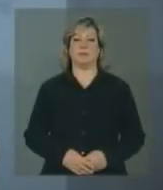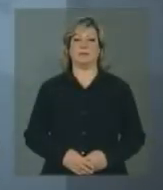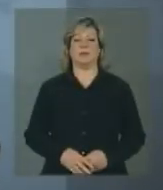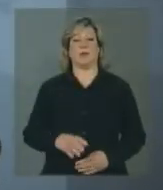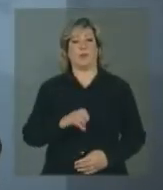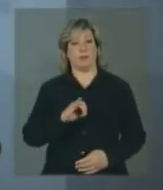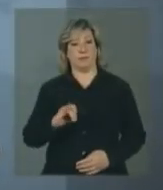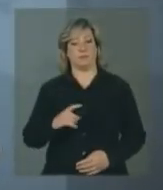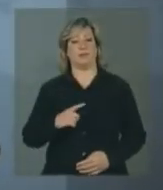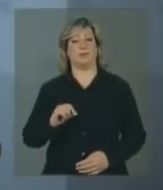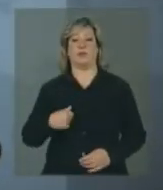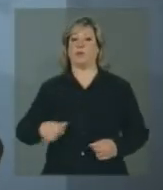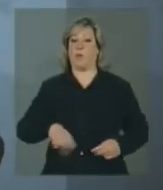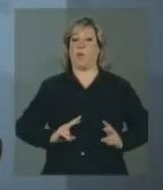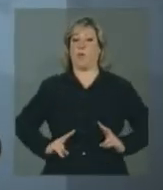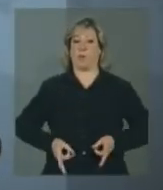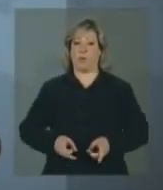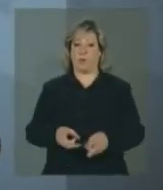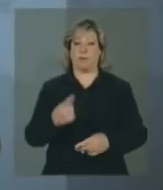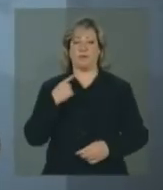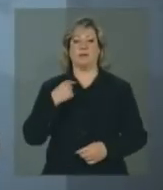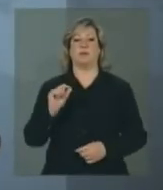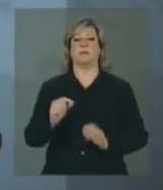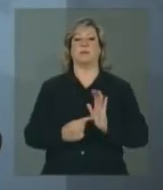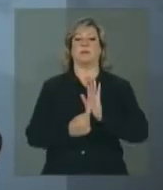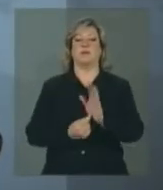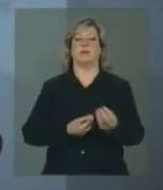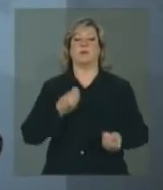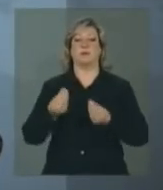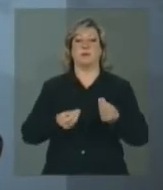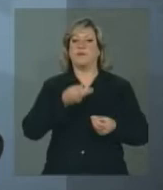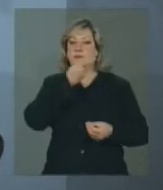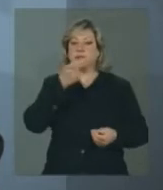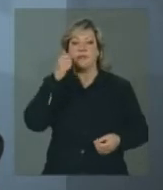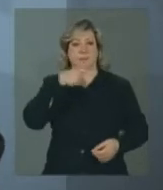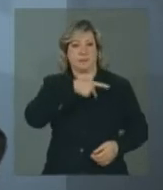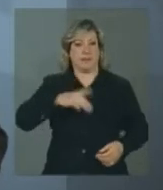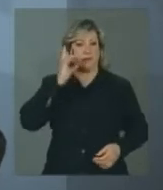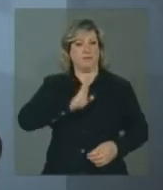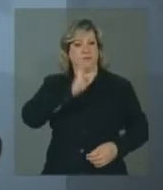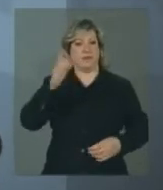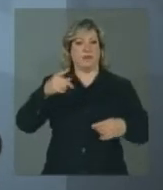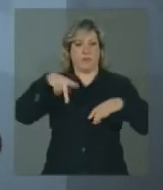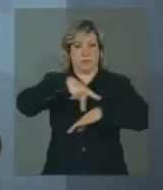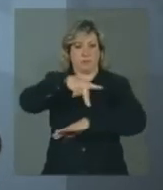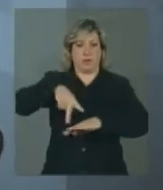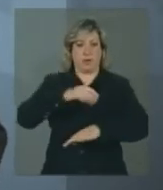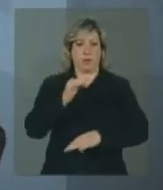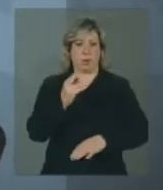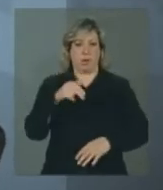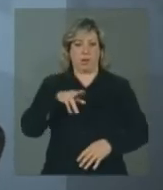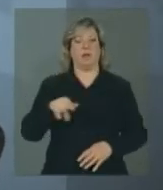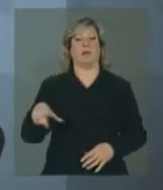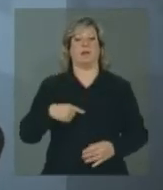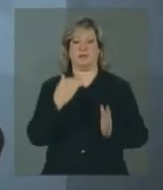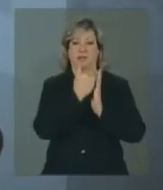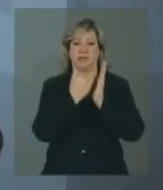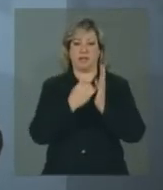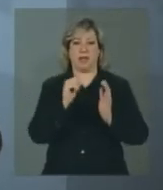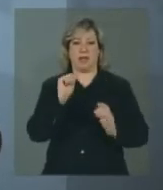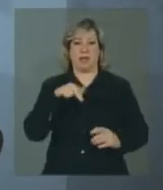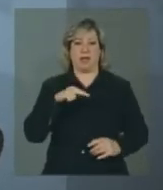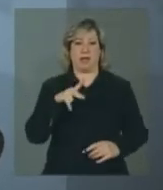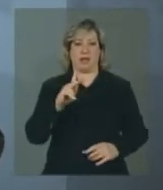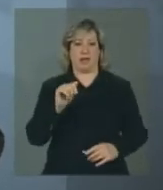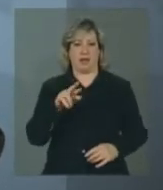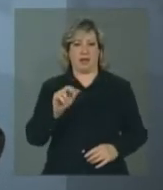Olá, continuamos acompanhando a visita da presidenta Dilma Rousseff à Turquia. A agenda em Ankara começou com uma visita